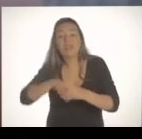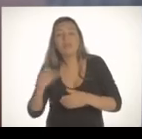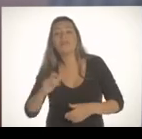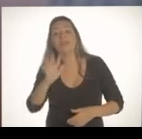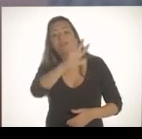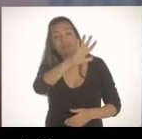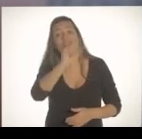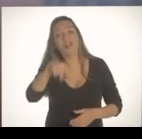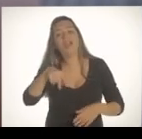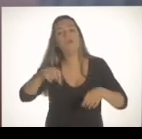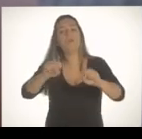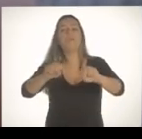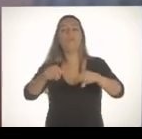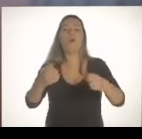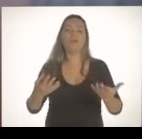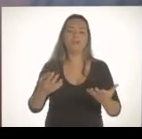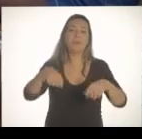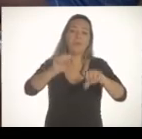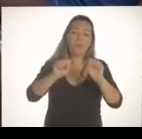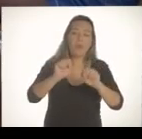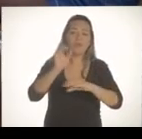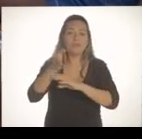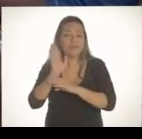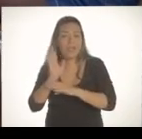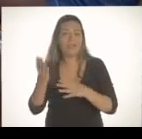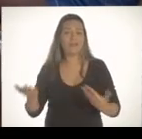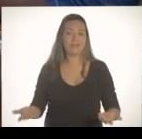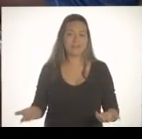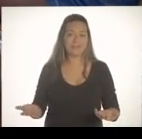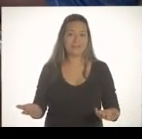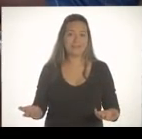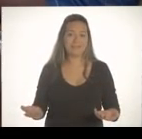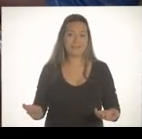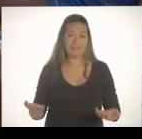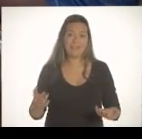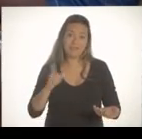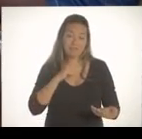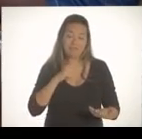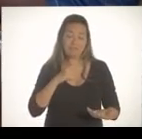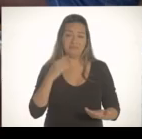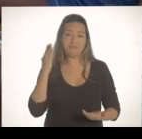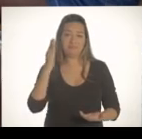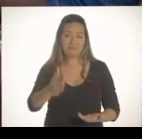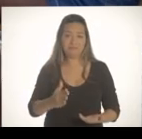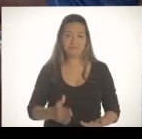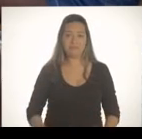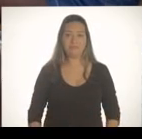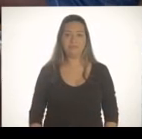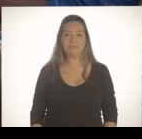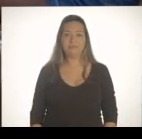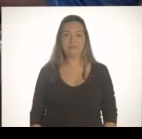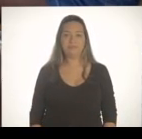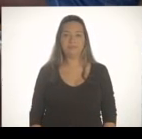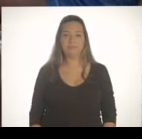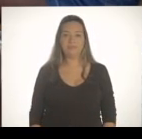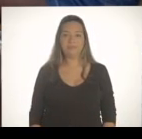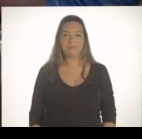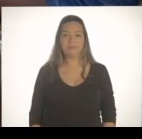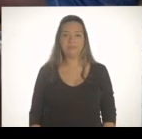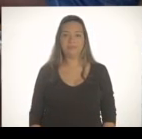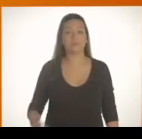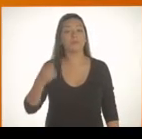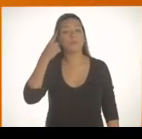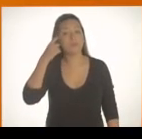Qual é o principal transporte das favelas? Mototáxi. Mototáxi. Funciona, cara. E funciona, cara. 24 horas, né? E 24